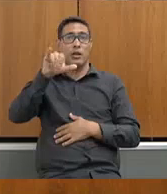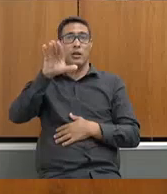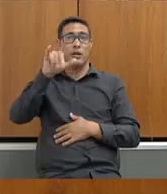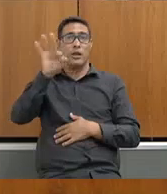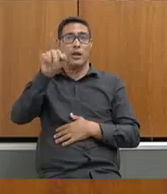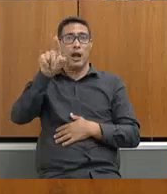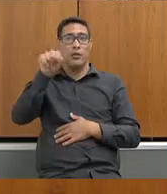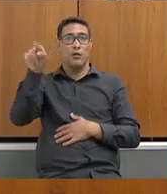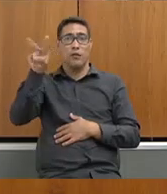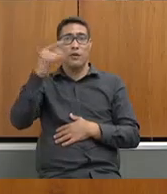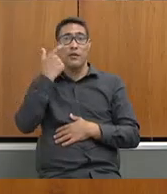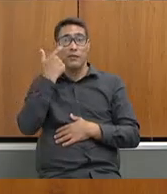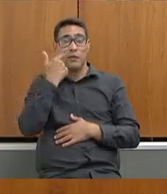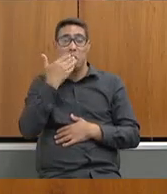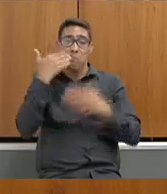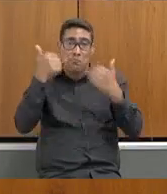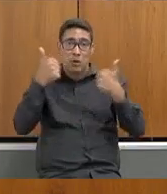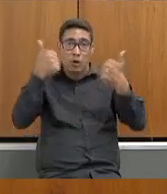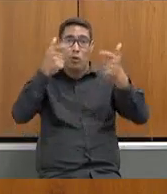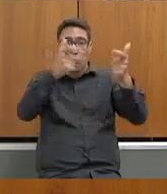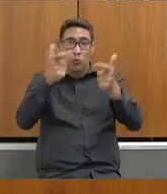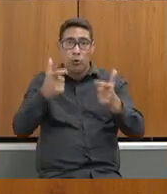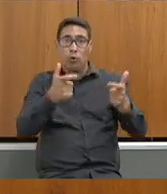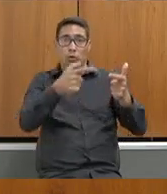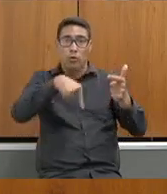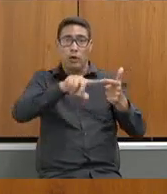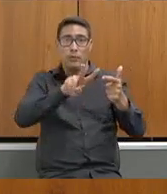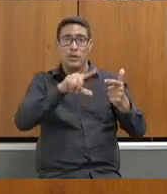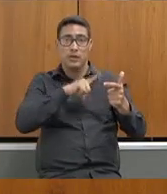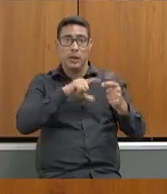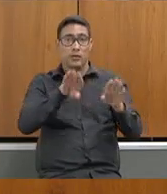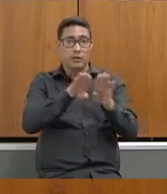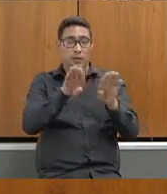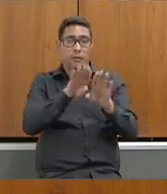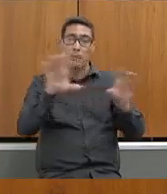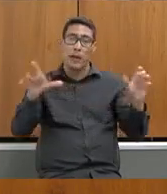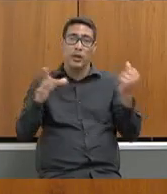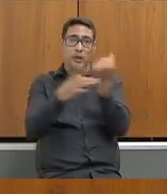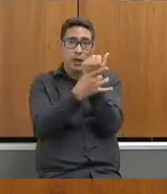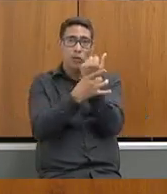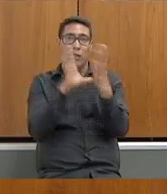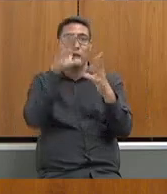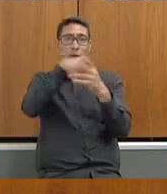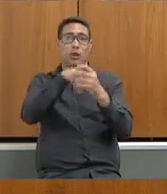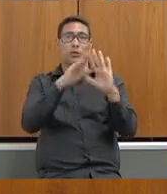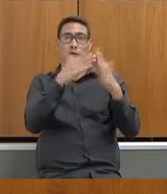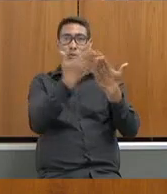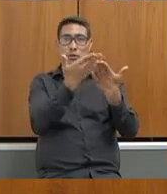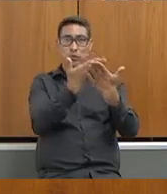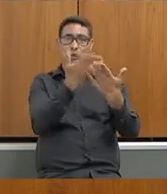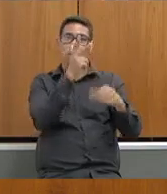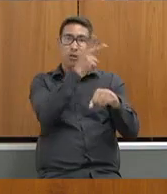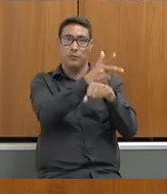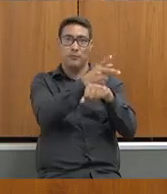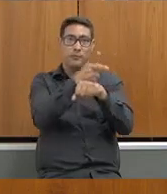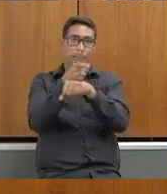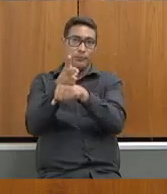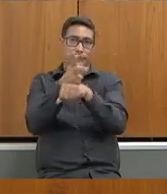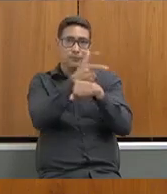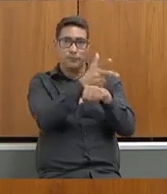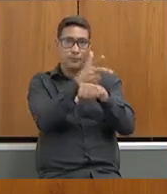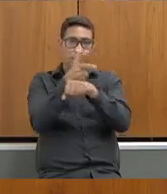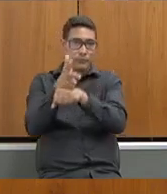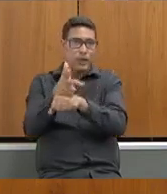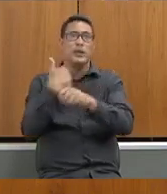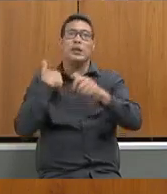os melhores locais que as empresas têm que olhar para que tenhamos também sistema de segurança nas nossas escolas. Estamos trabalhando de